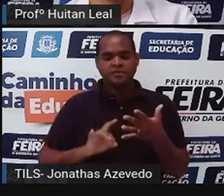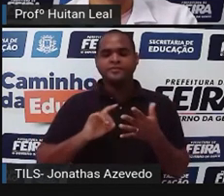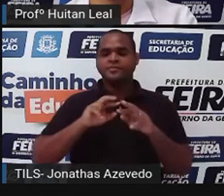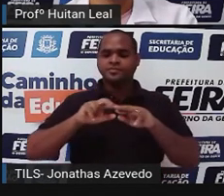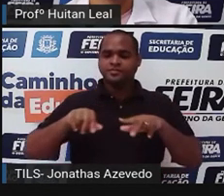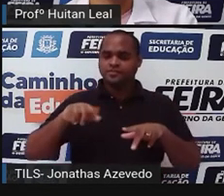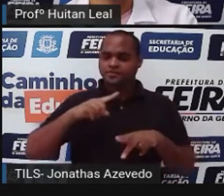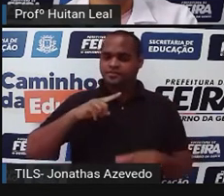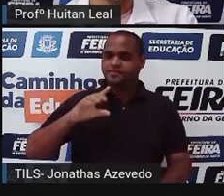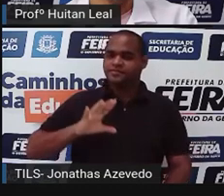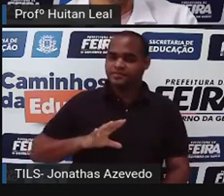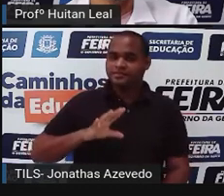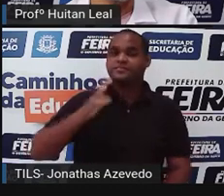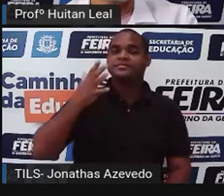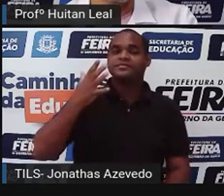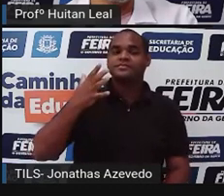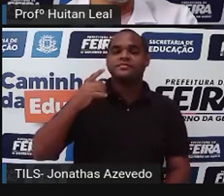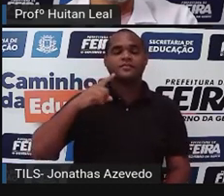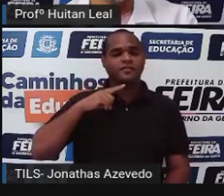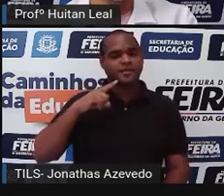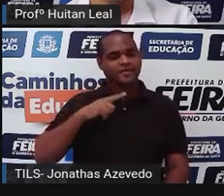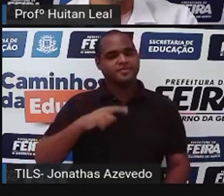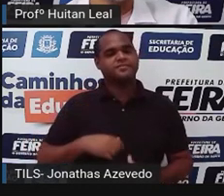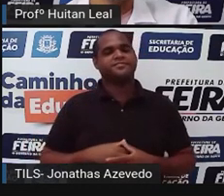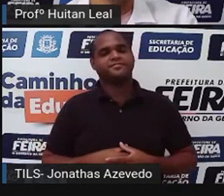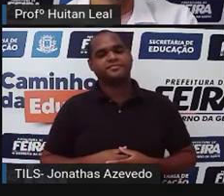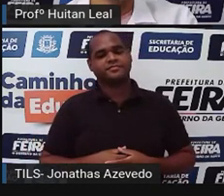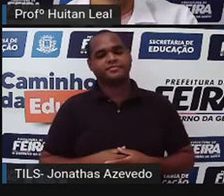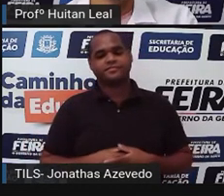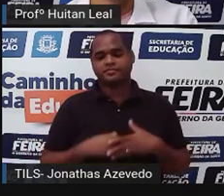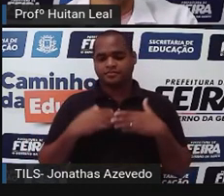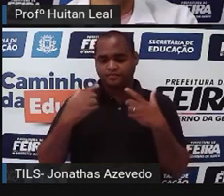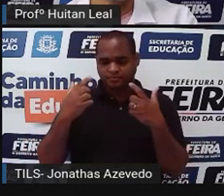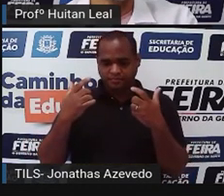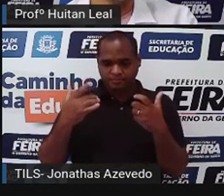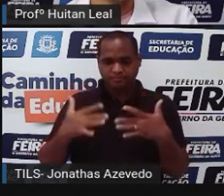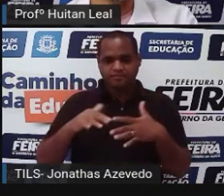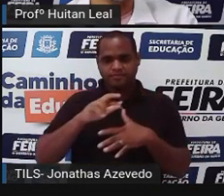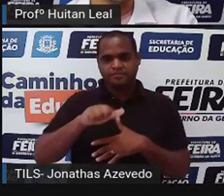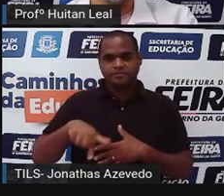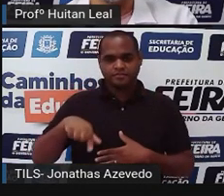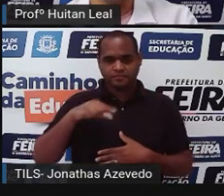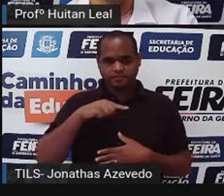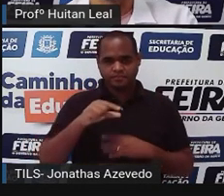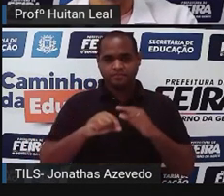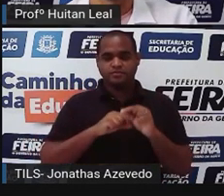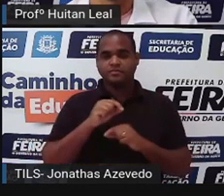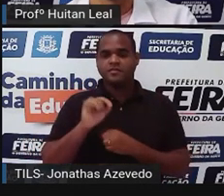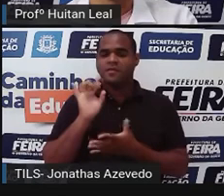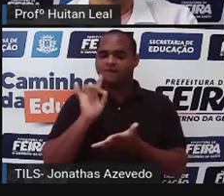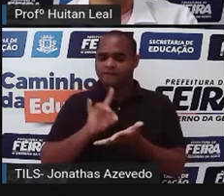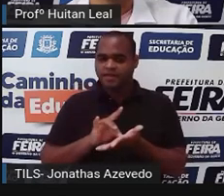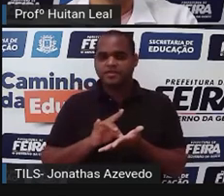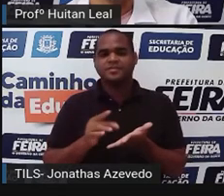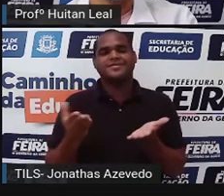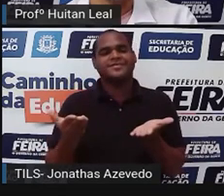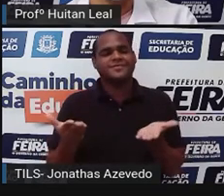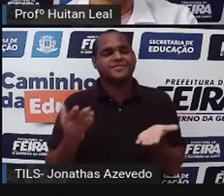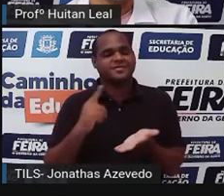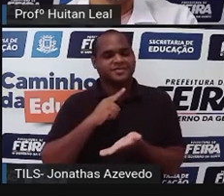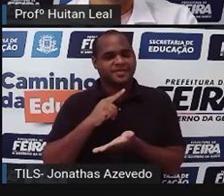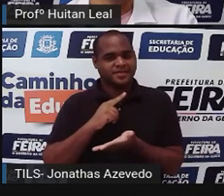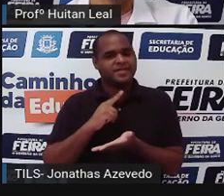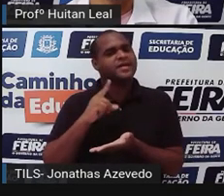o enredo das narrativas. Então, personagens, se for um conto que fale da vida real, os